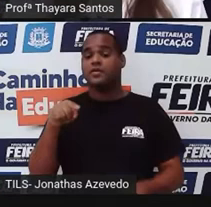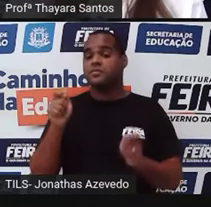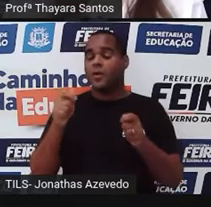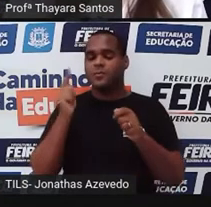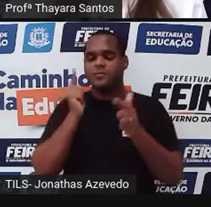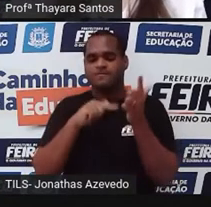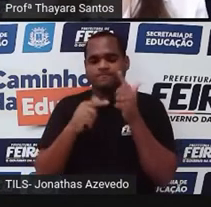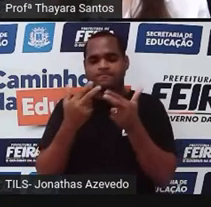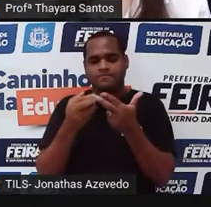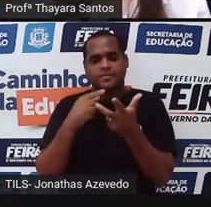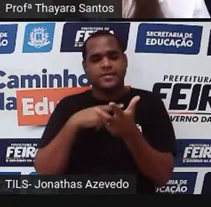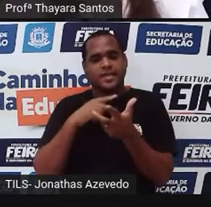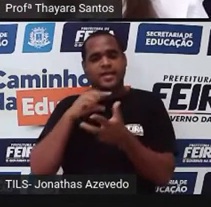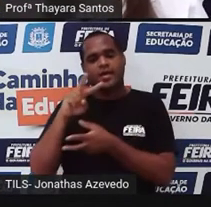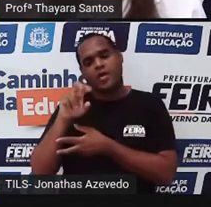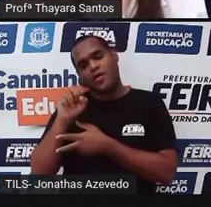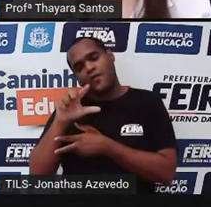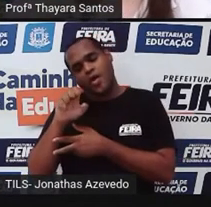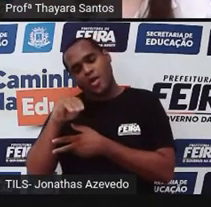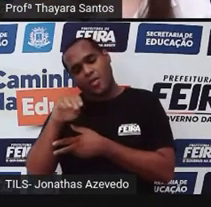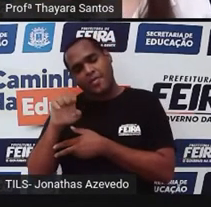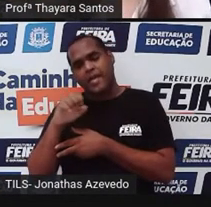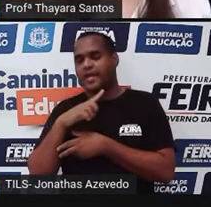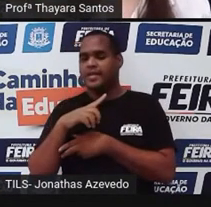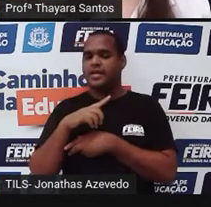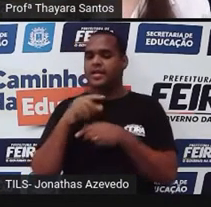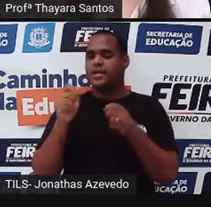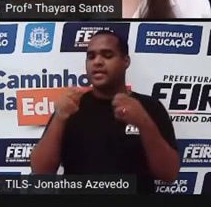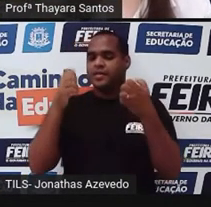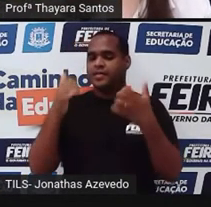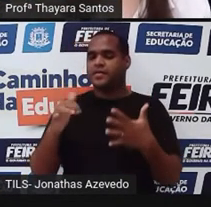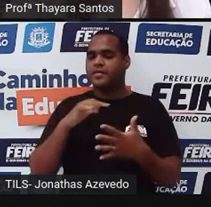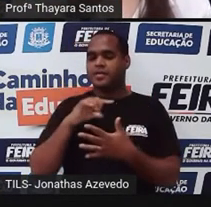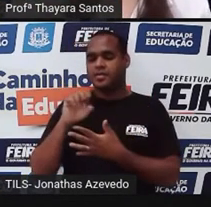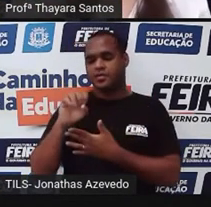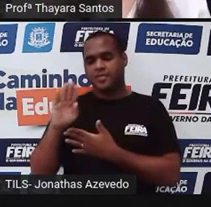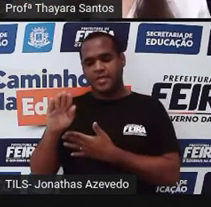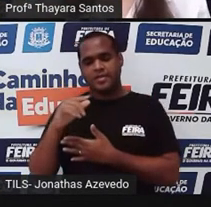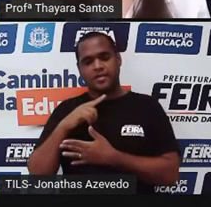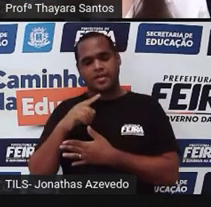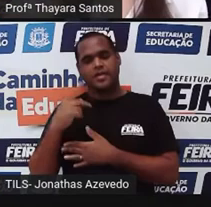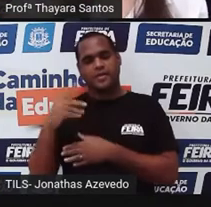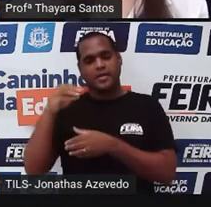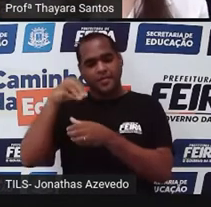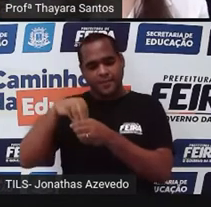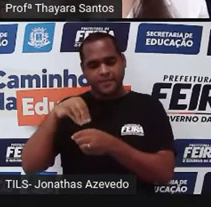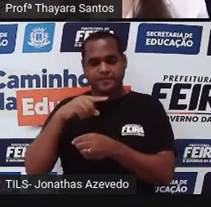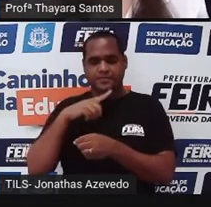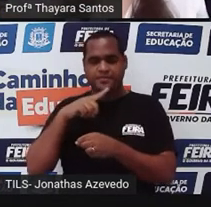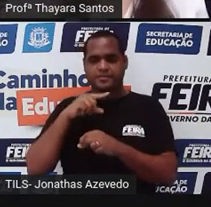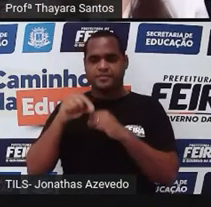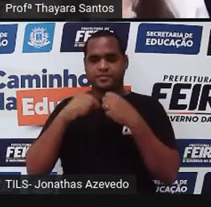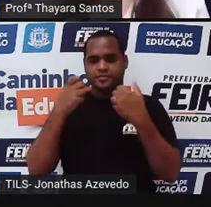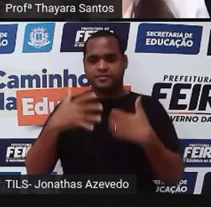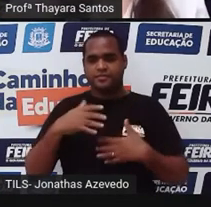ver o volume que aquela substância que eu estou botando ali está ocupando.